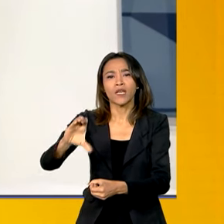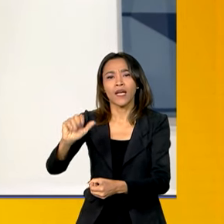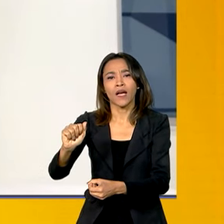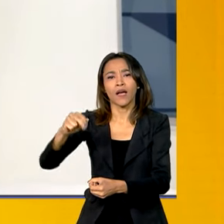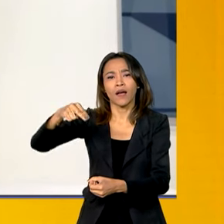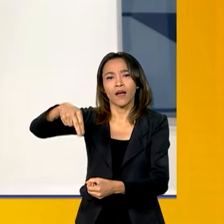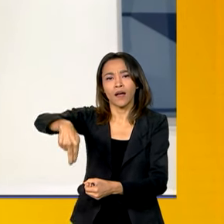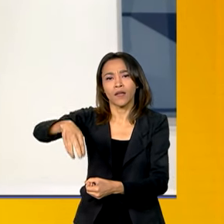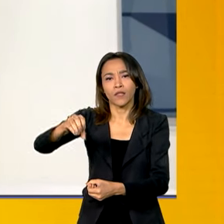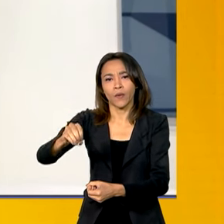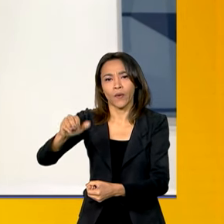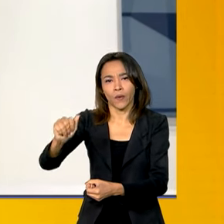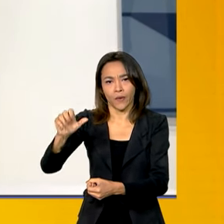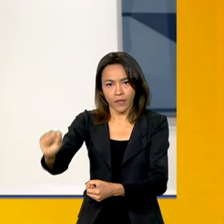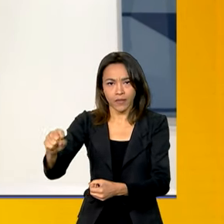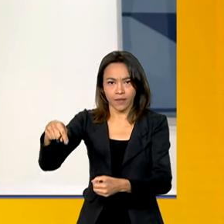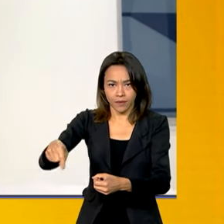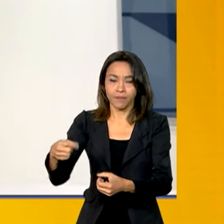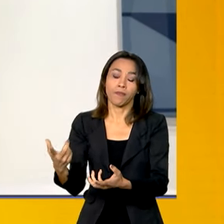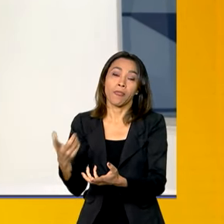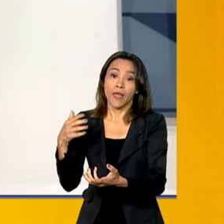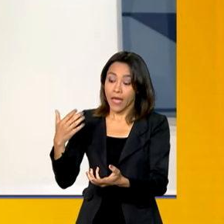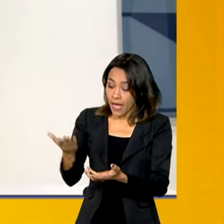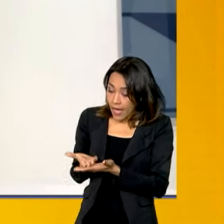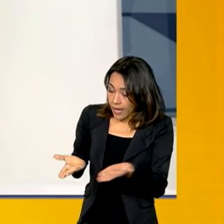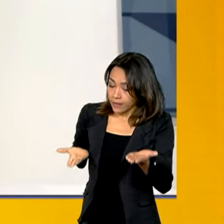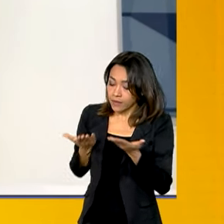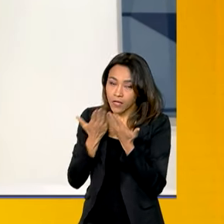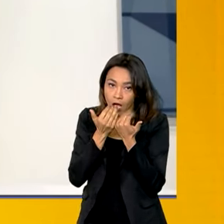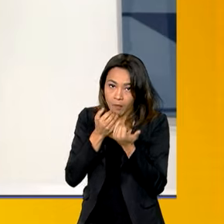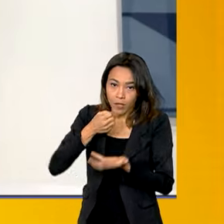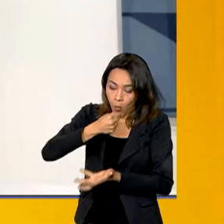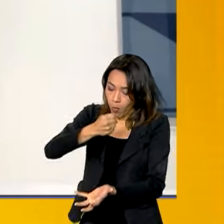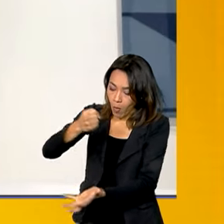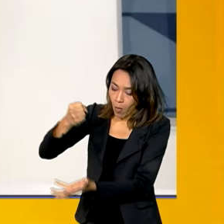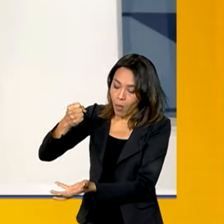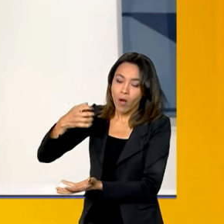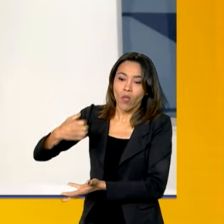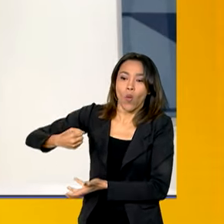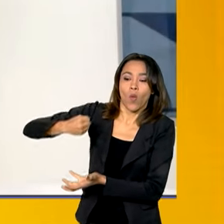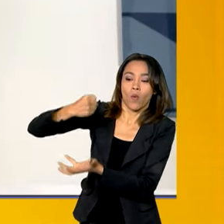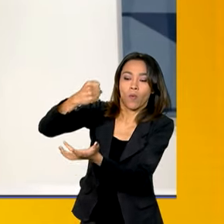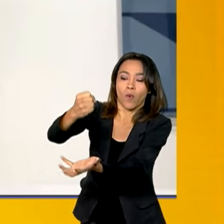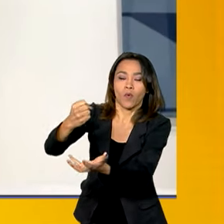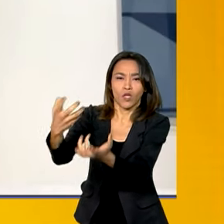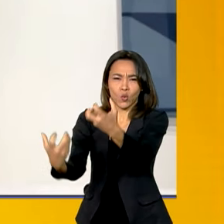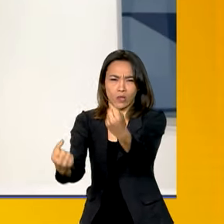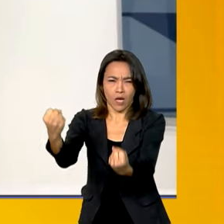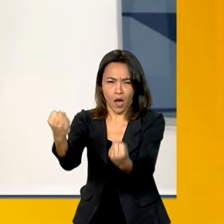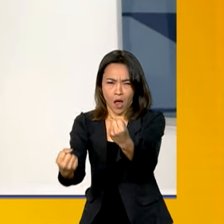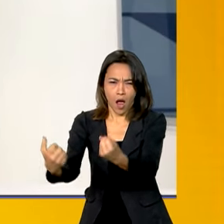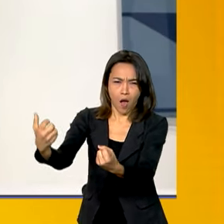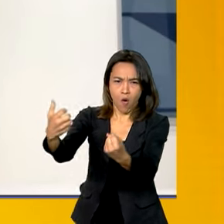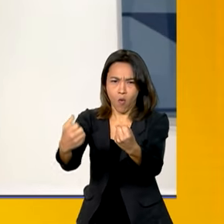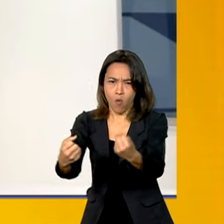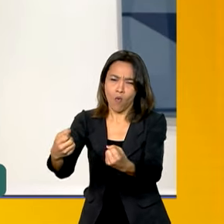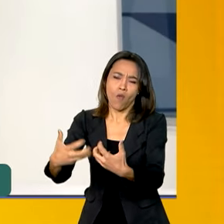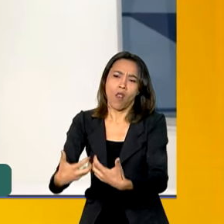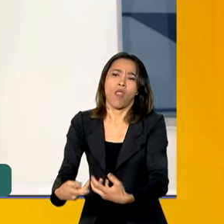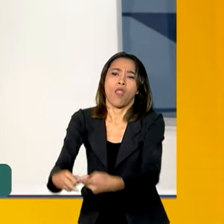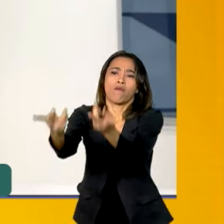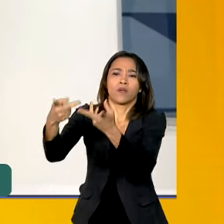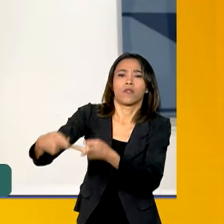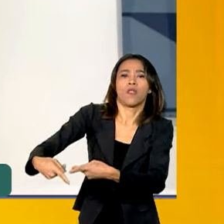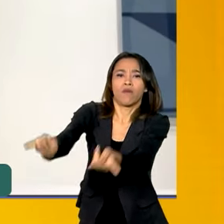simultaneamente, Vanessa e telespectadores, esses alimentos estão sendo carregados em outros veículos e agora de